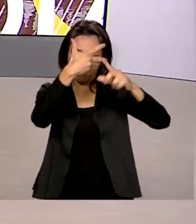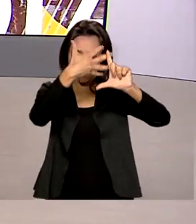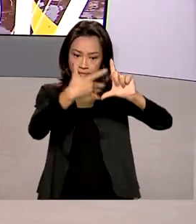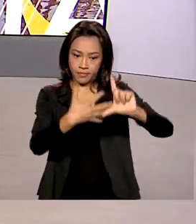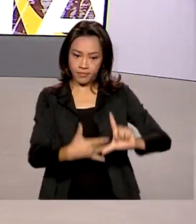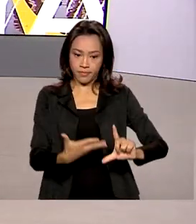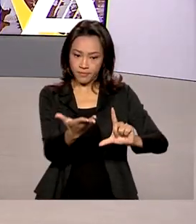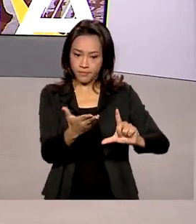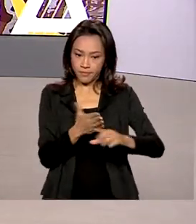aparece aí na sua tela.